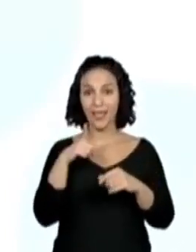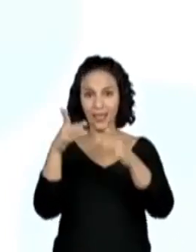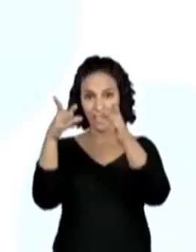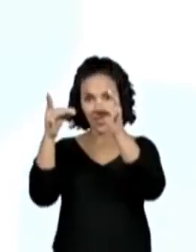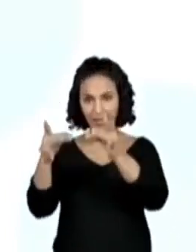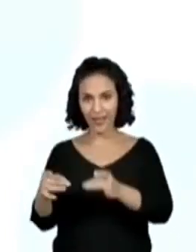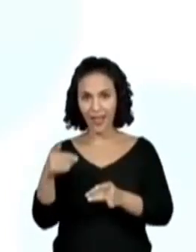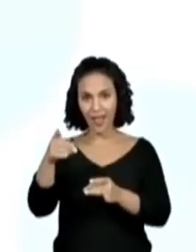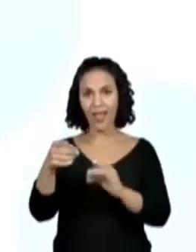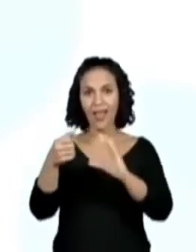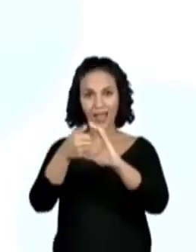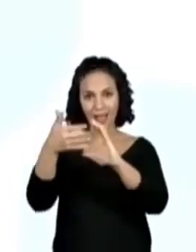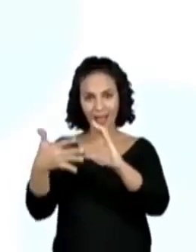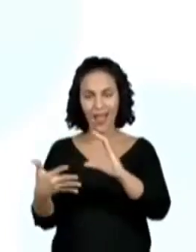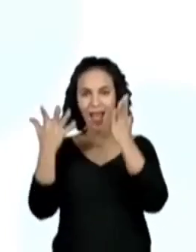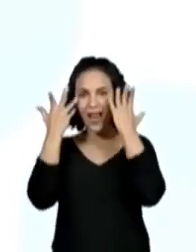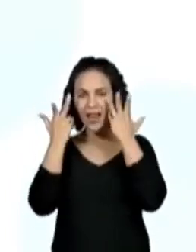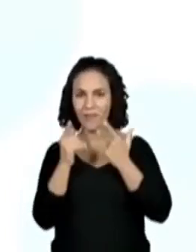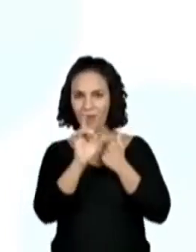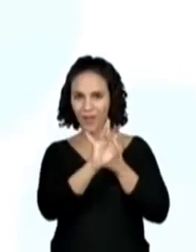técnica dos bichos.